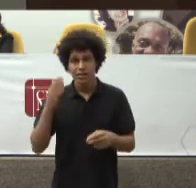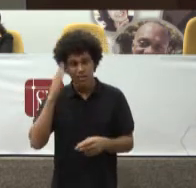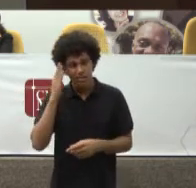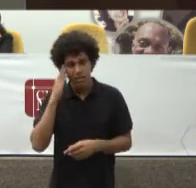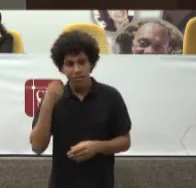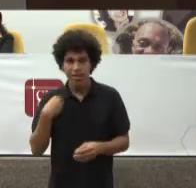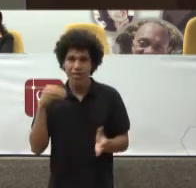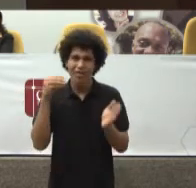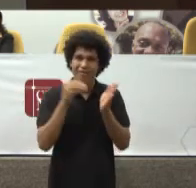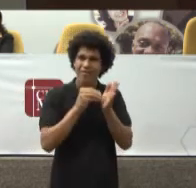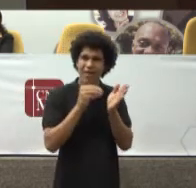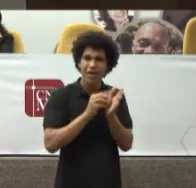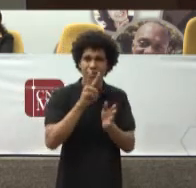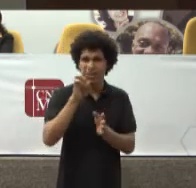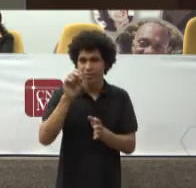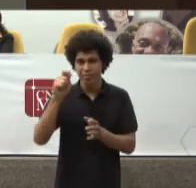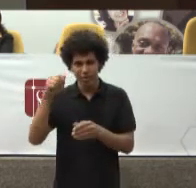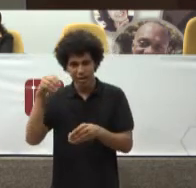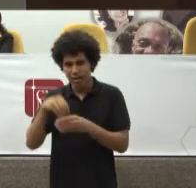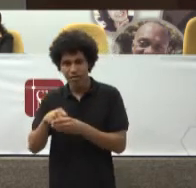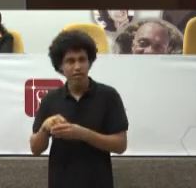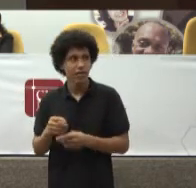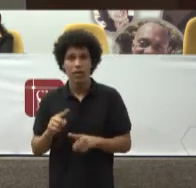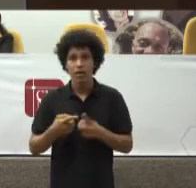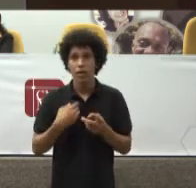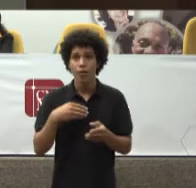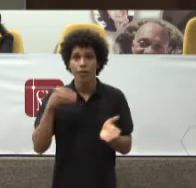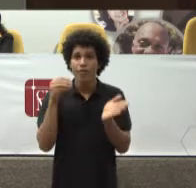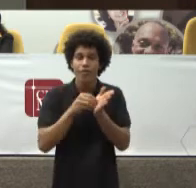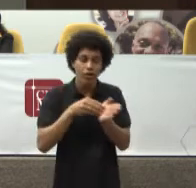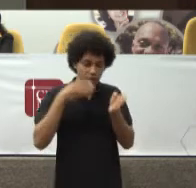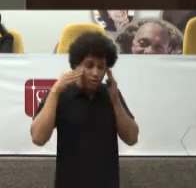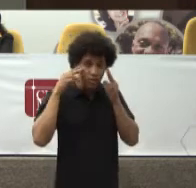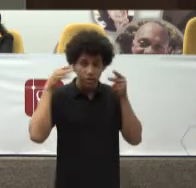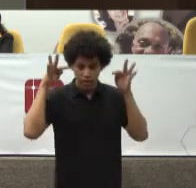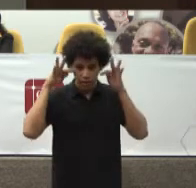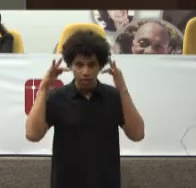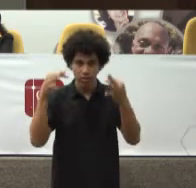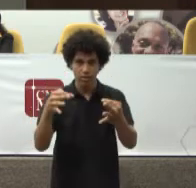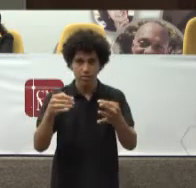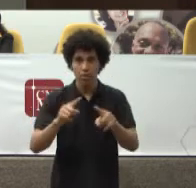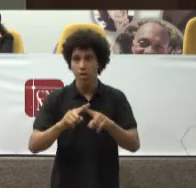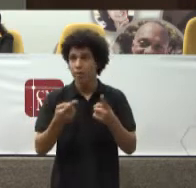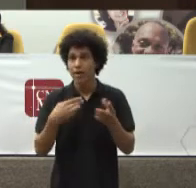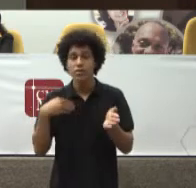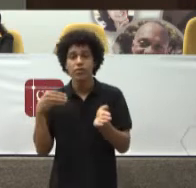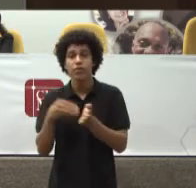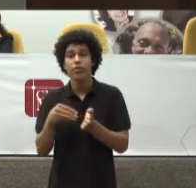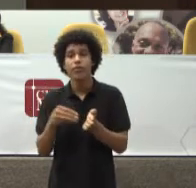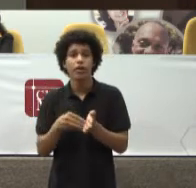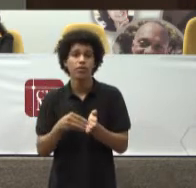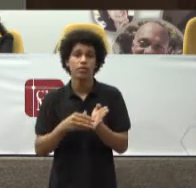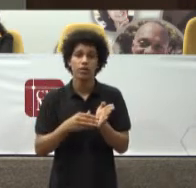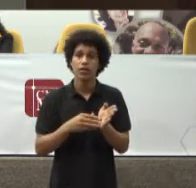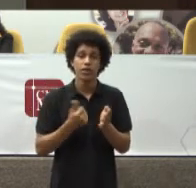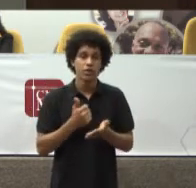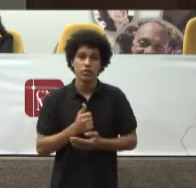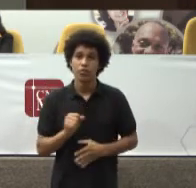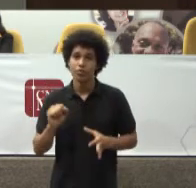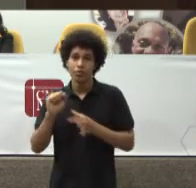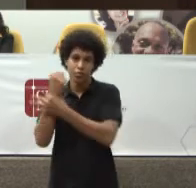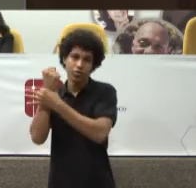vácuo Exatamente De falta De atenção Mas Falta De previsão Legal Principalmente Ou